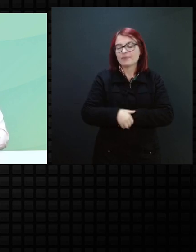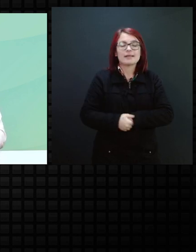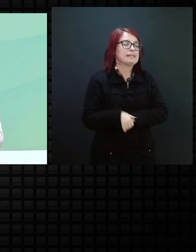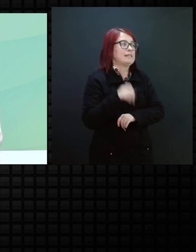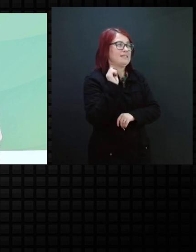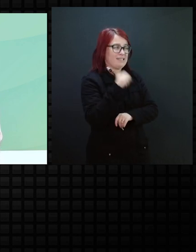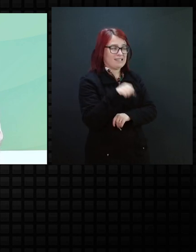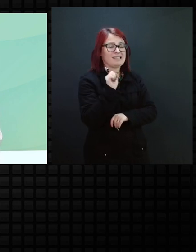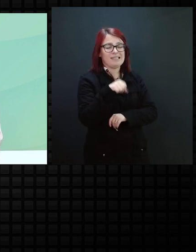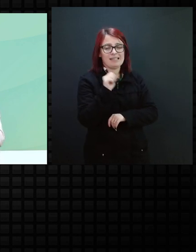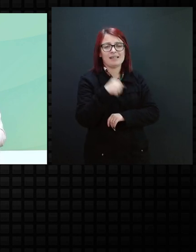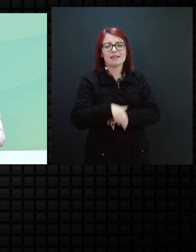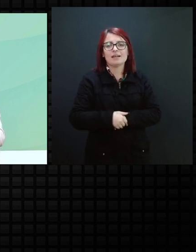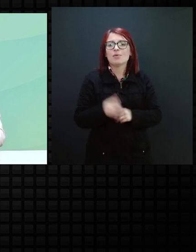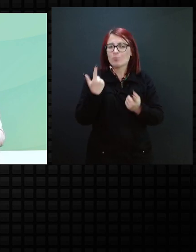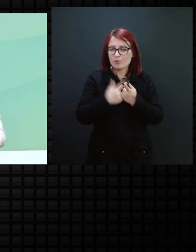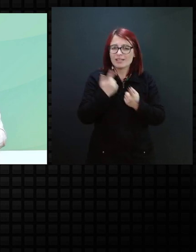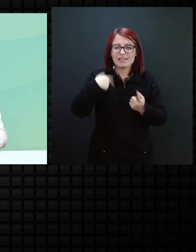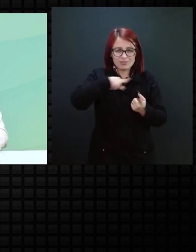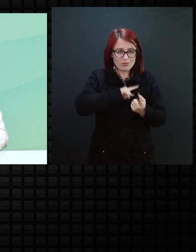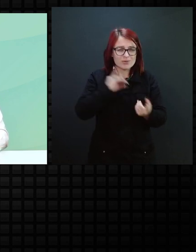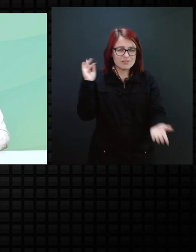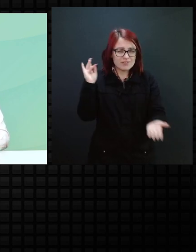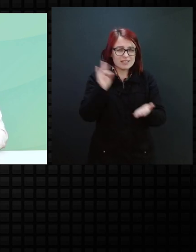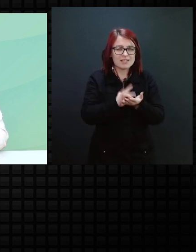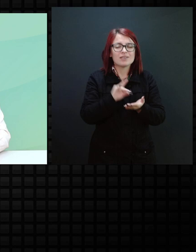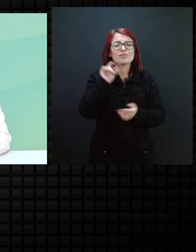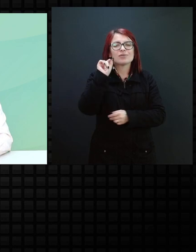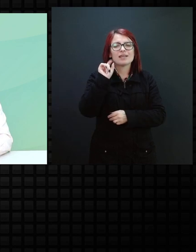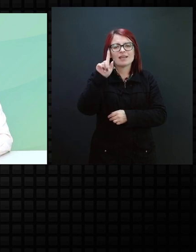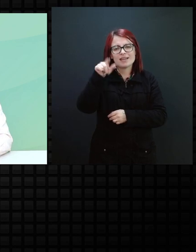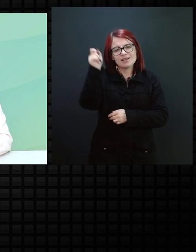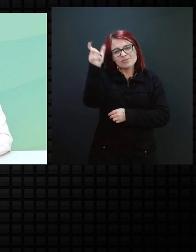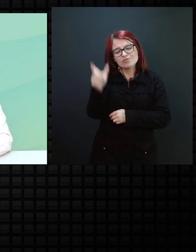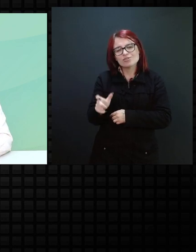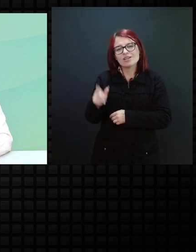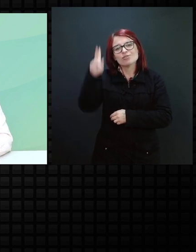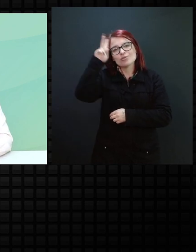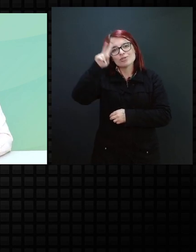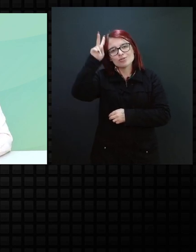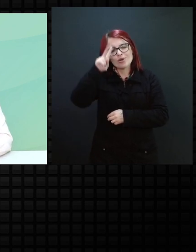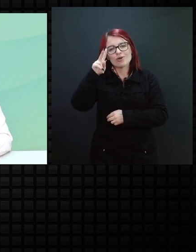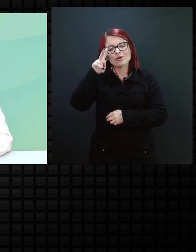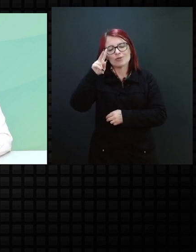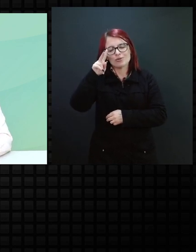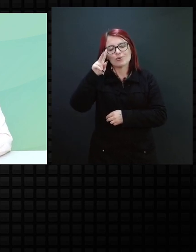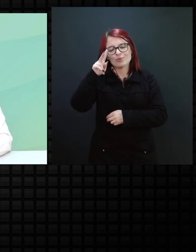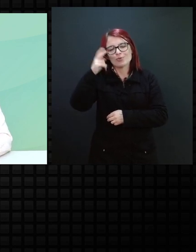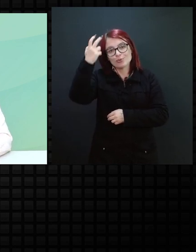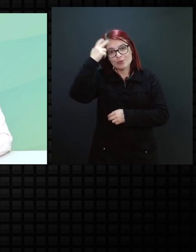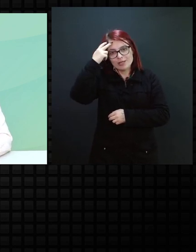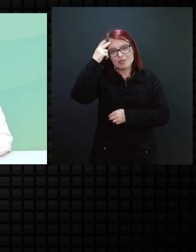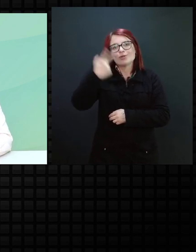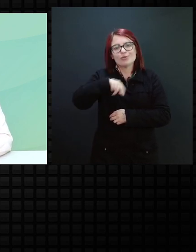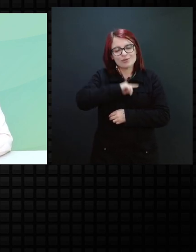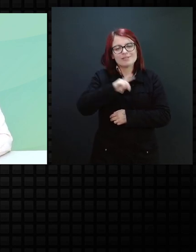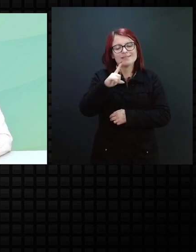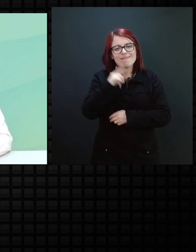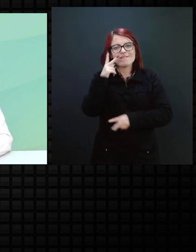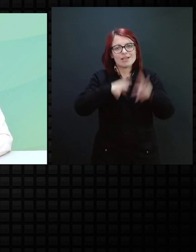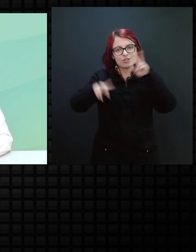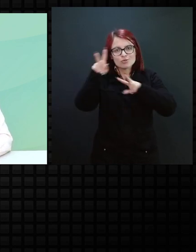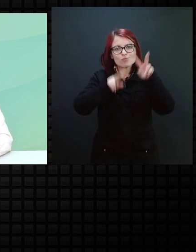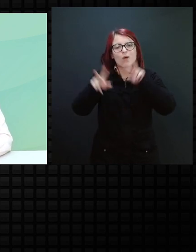nós somos sujeitos históricos, culturais, nós somos visuais e auditivos. E a